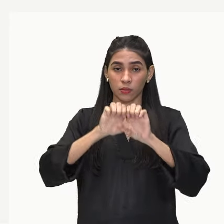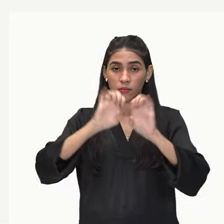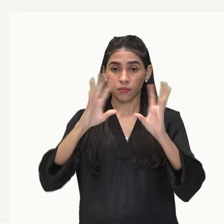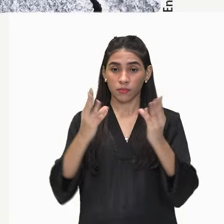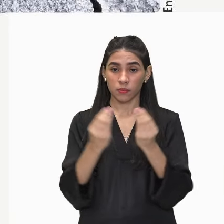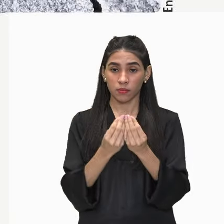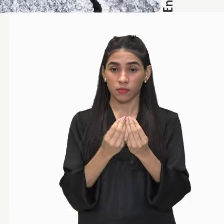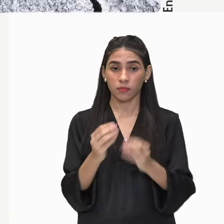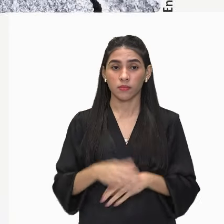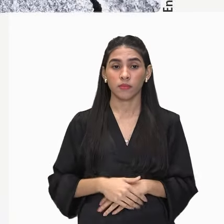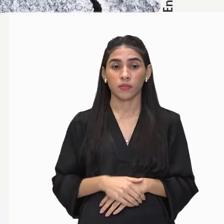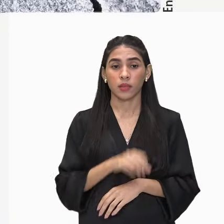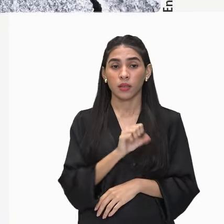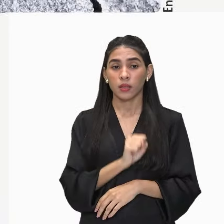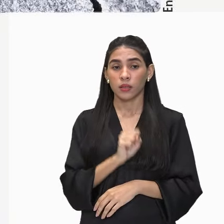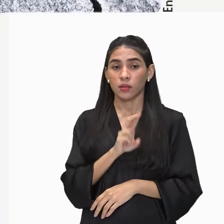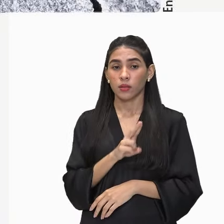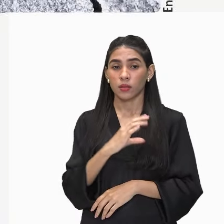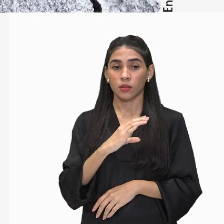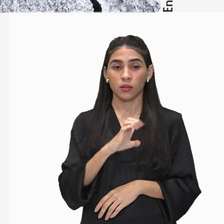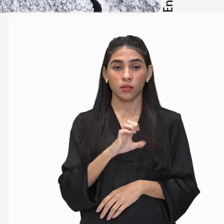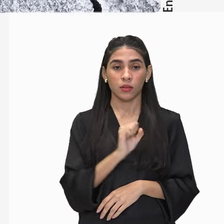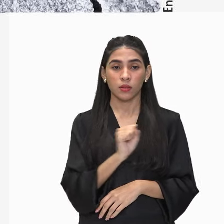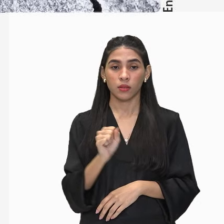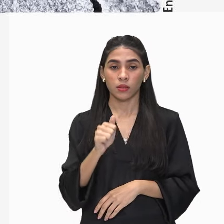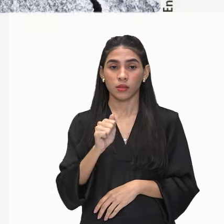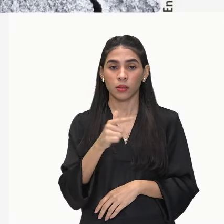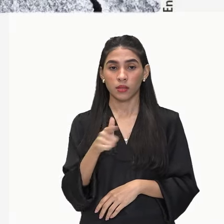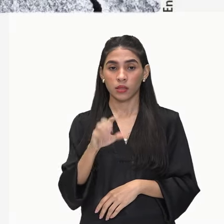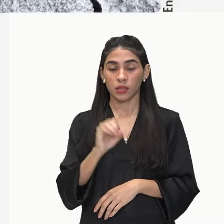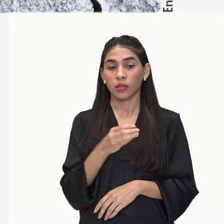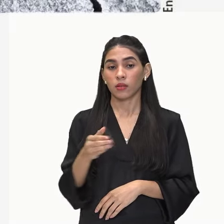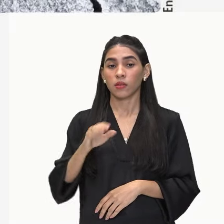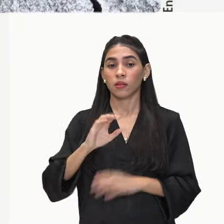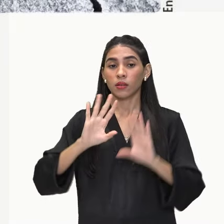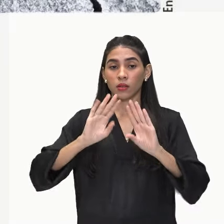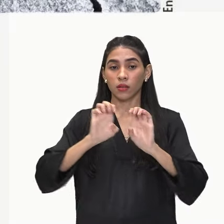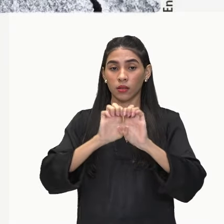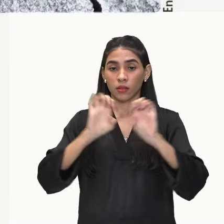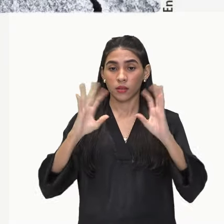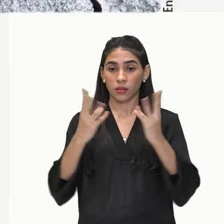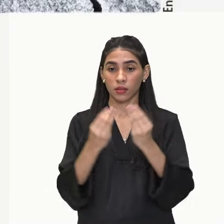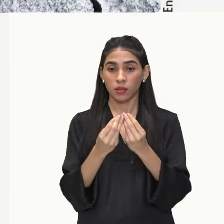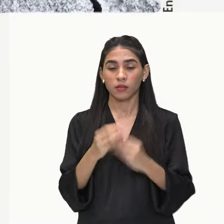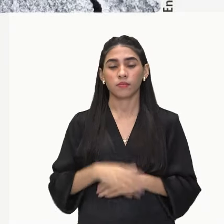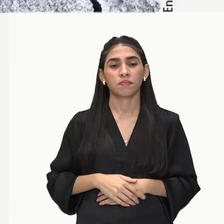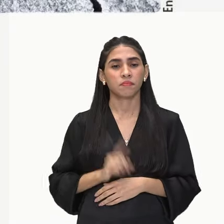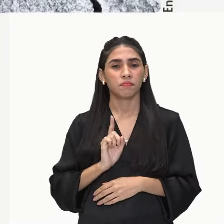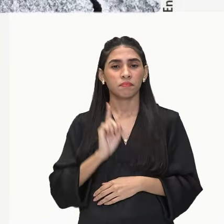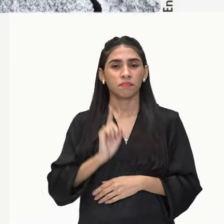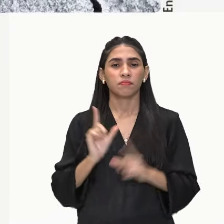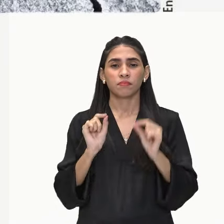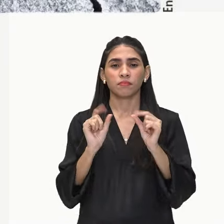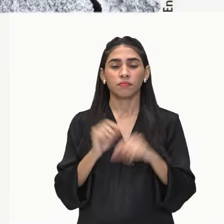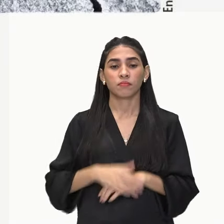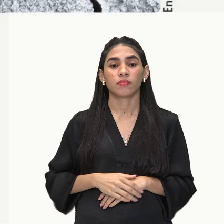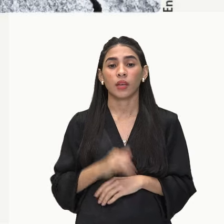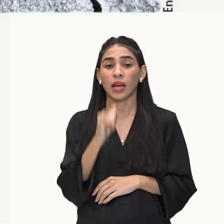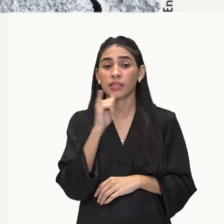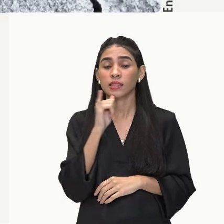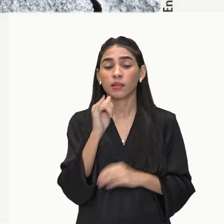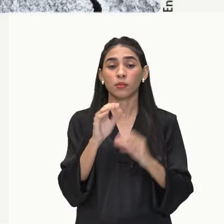que é a sucessão ecológica. O que é isso, né? É o processo em que comunidade se substitui numa